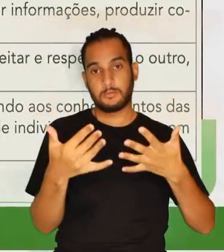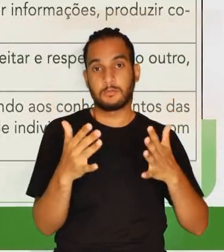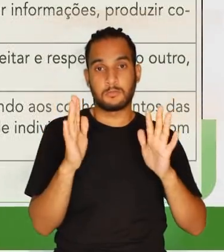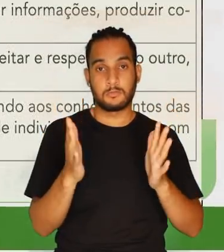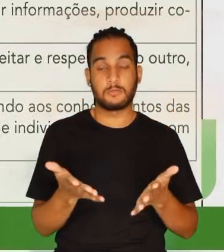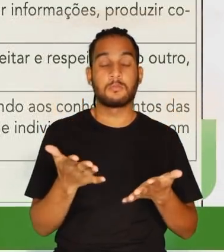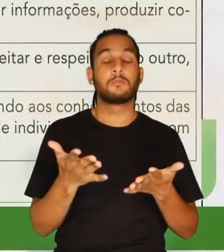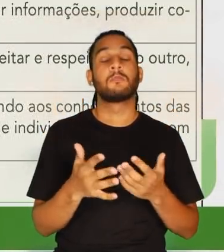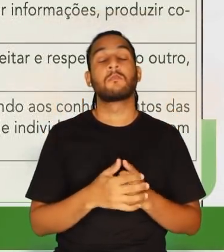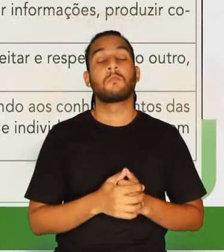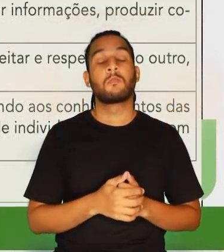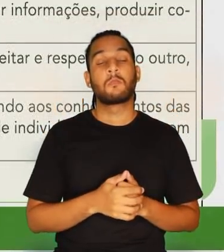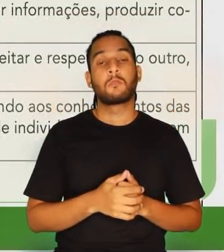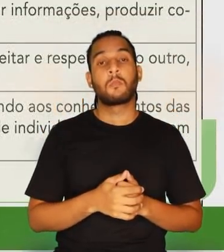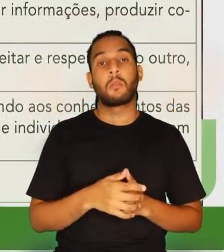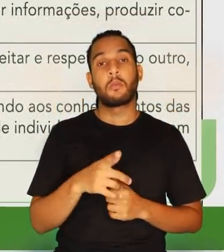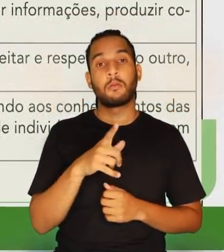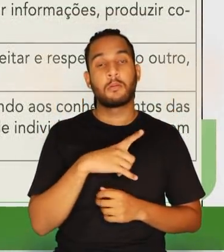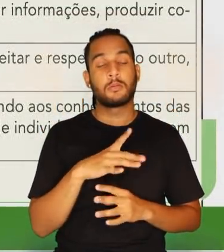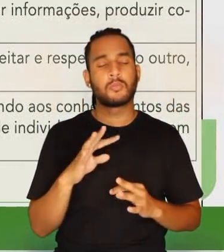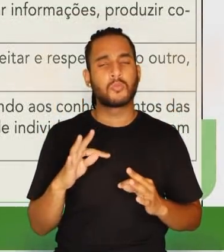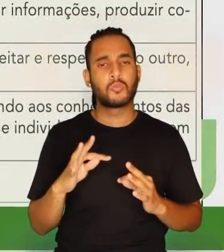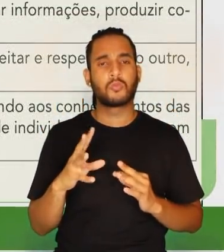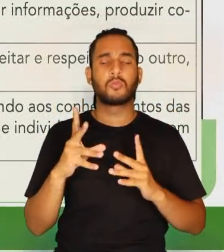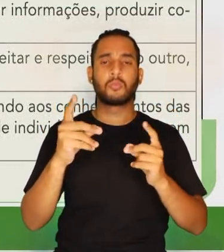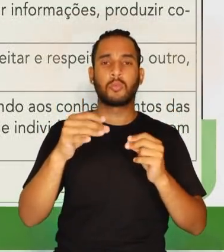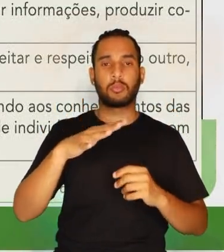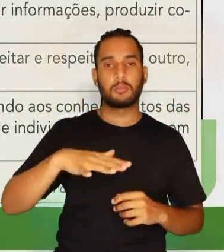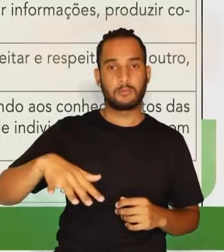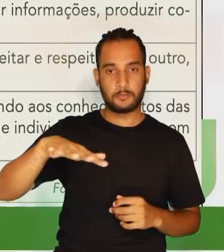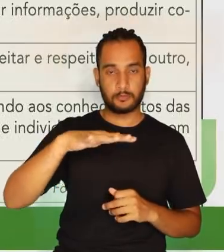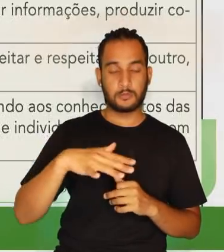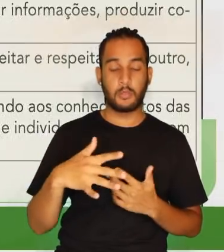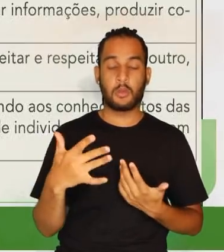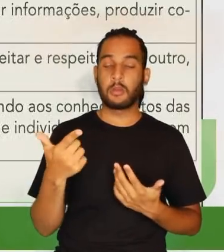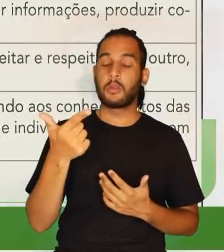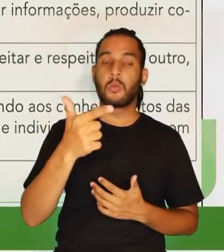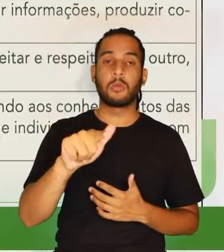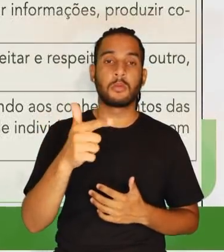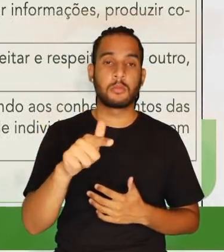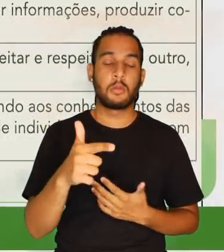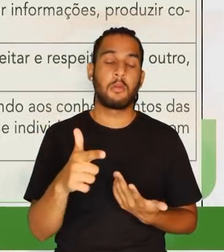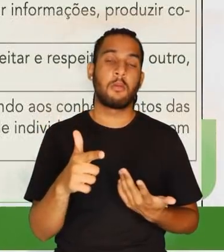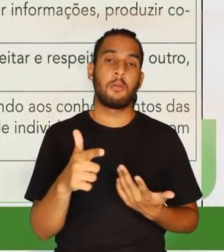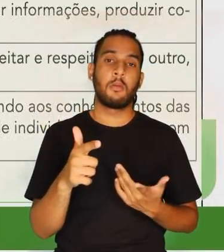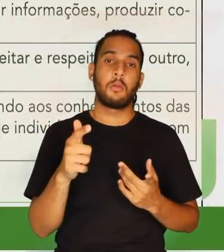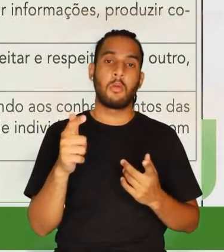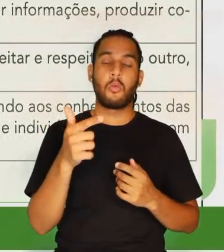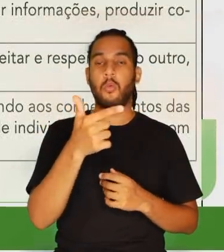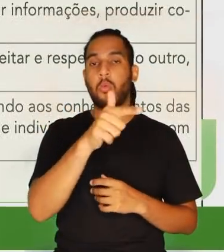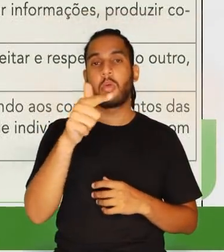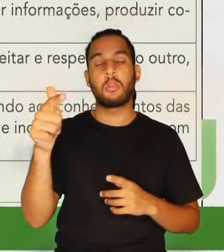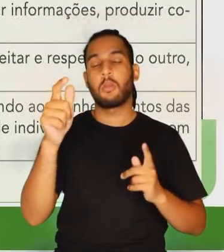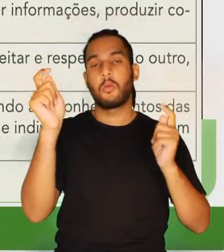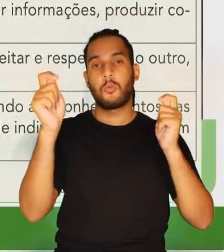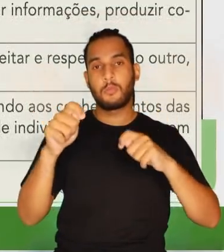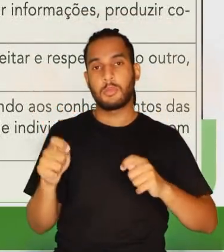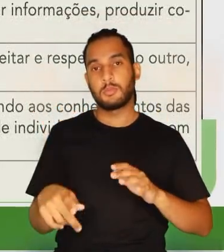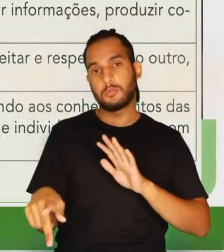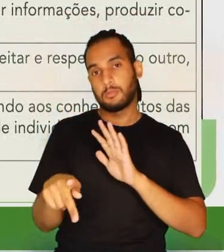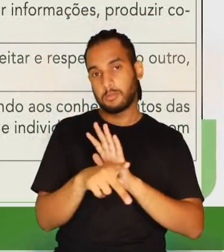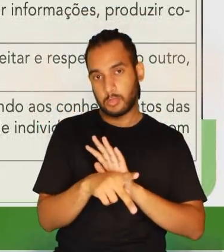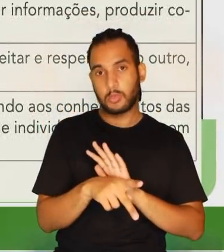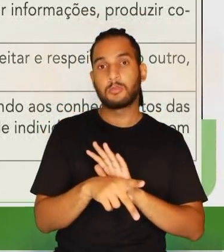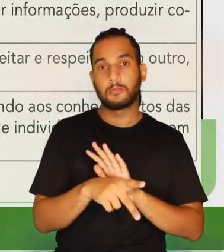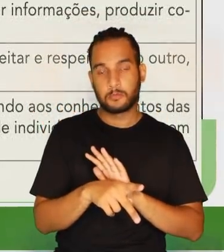Natureza, como eu disse, elas vão, então, para toda essa área. não vai ter componente, outras